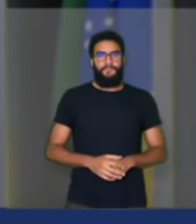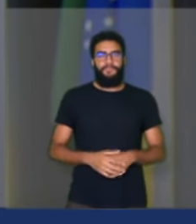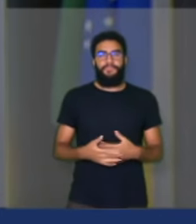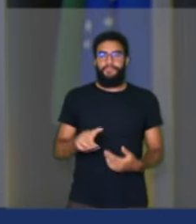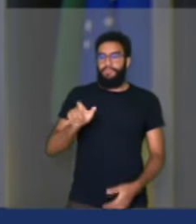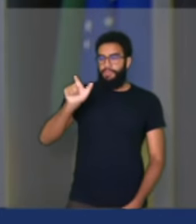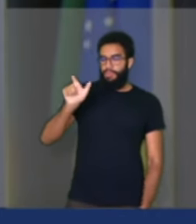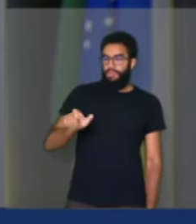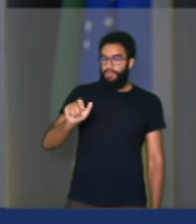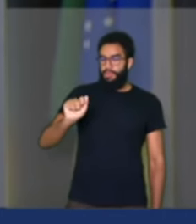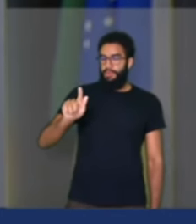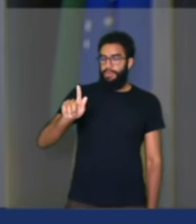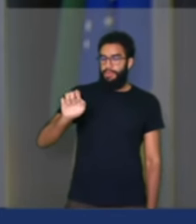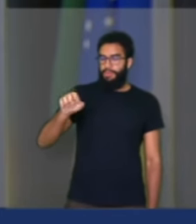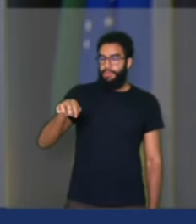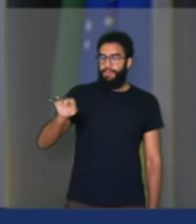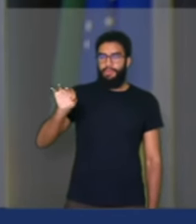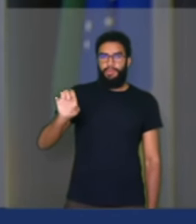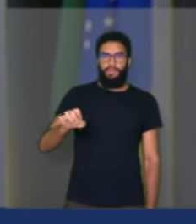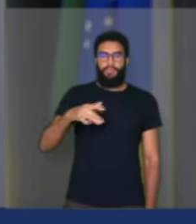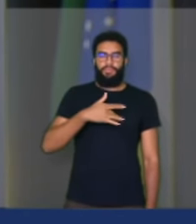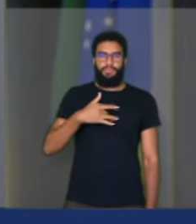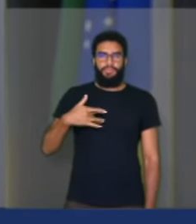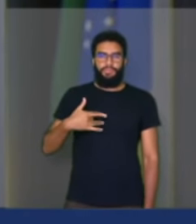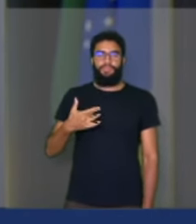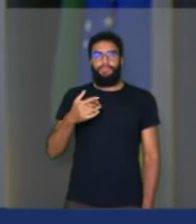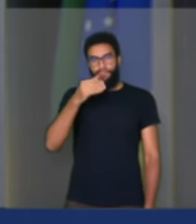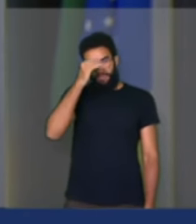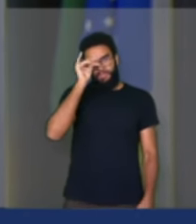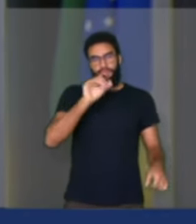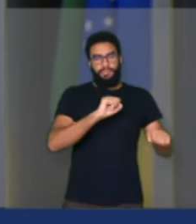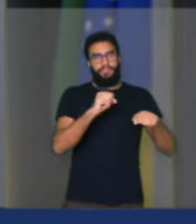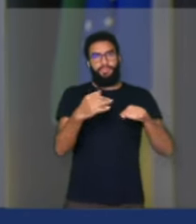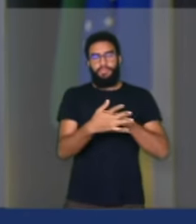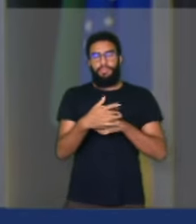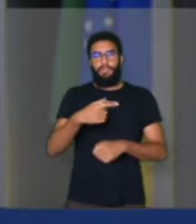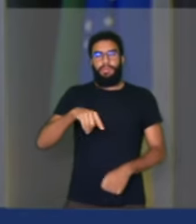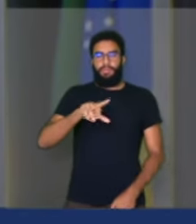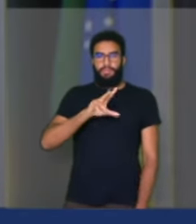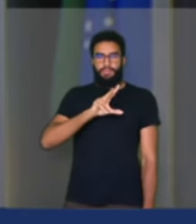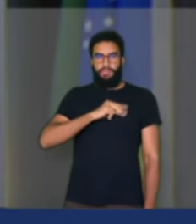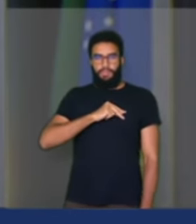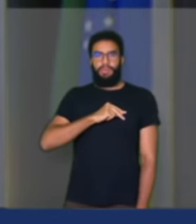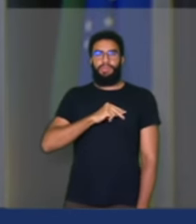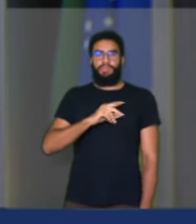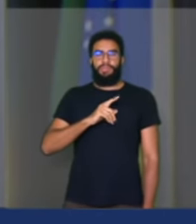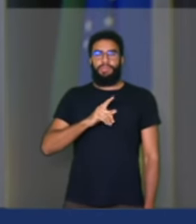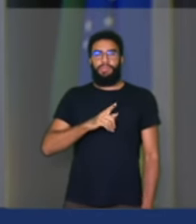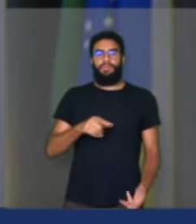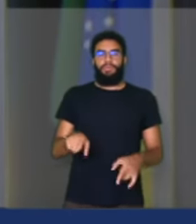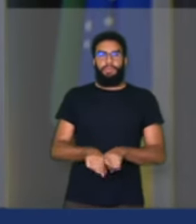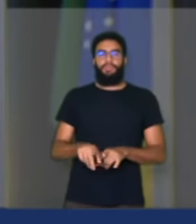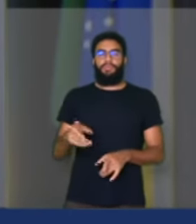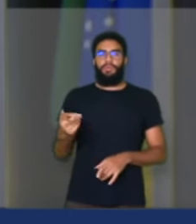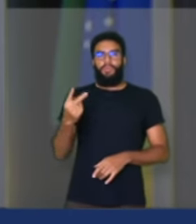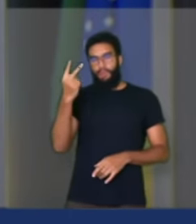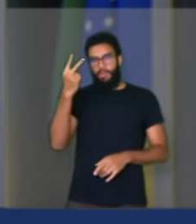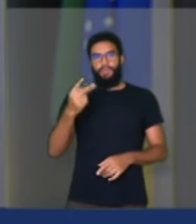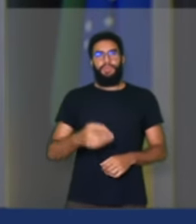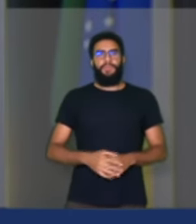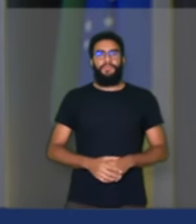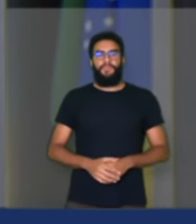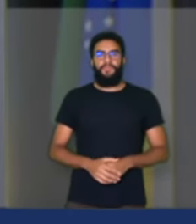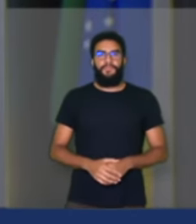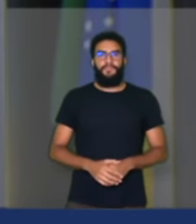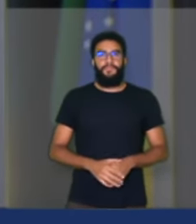comunitários de saúde, agentes de combate a endemias, merecem um reconhecimento, merecem a valorização. E agora, essa